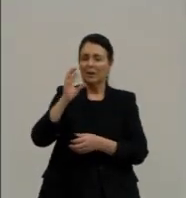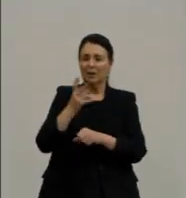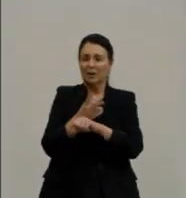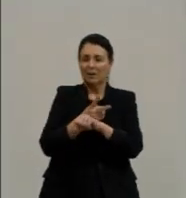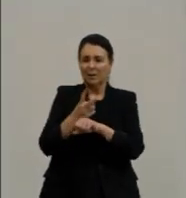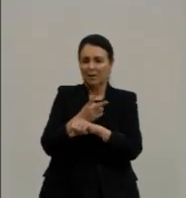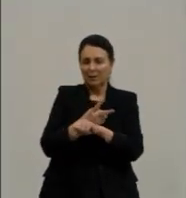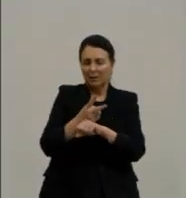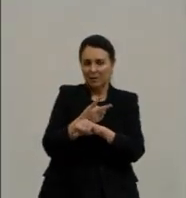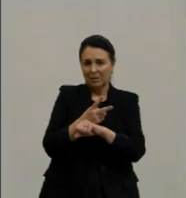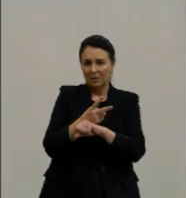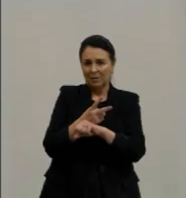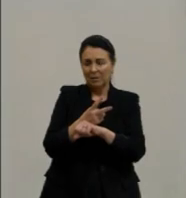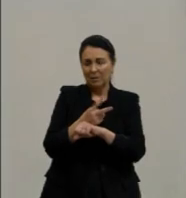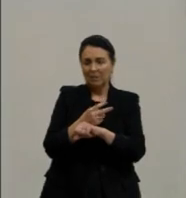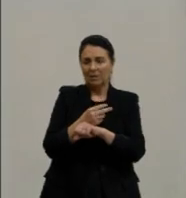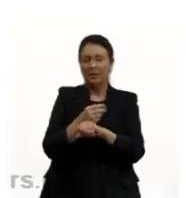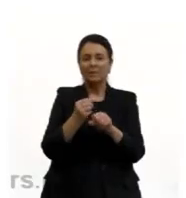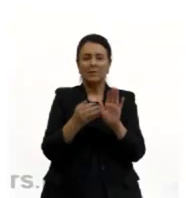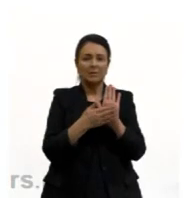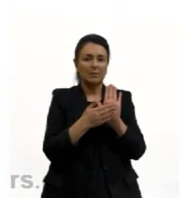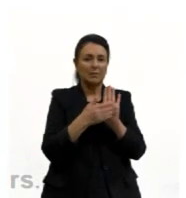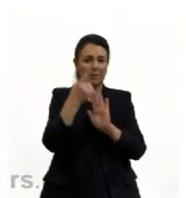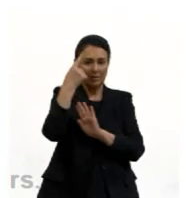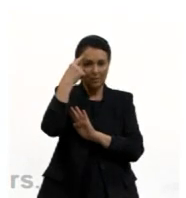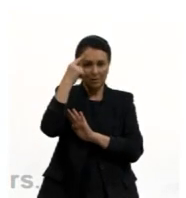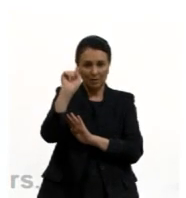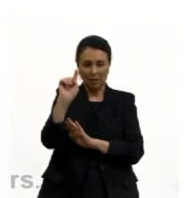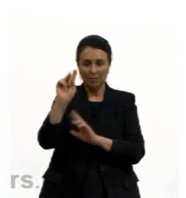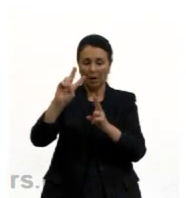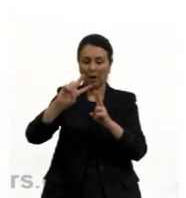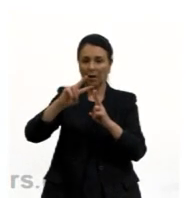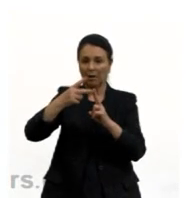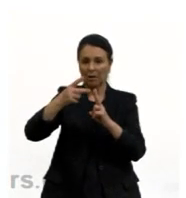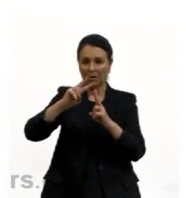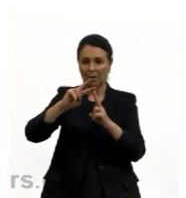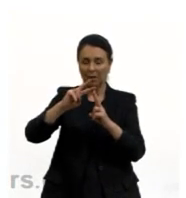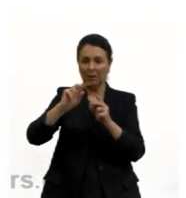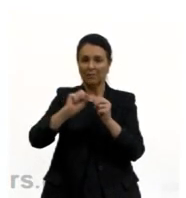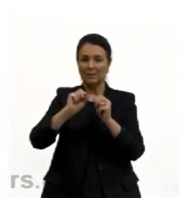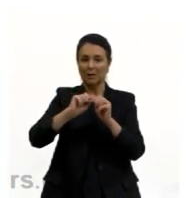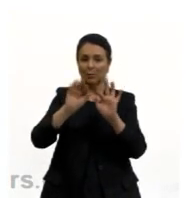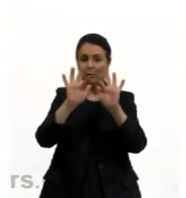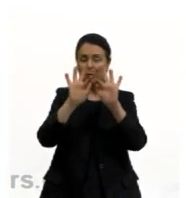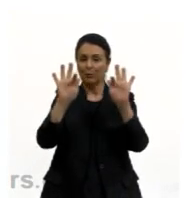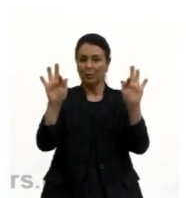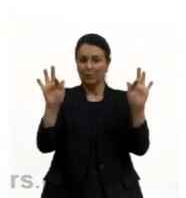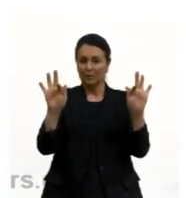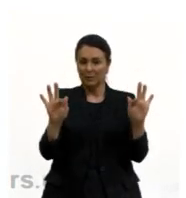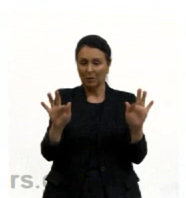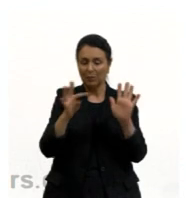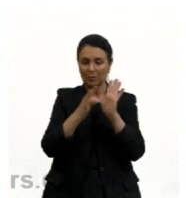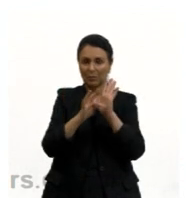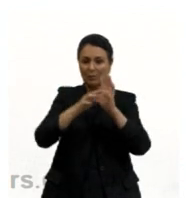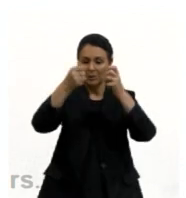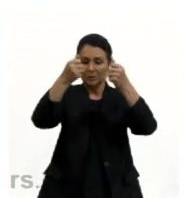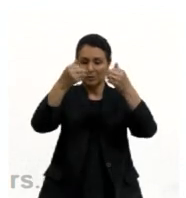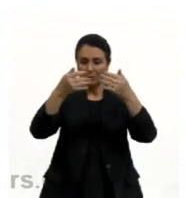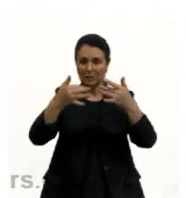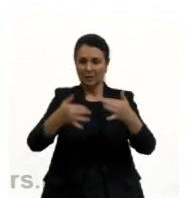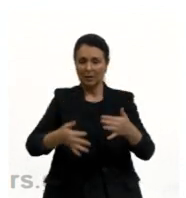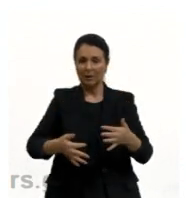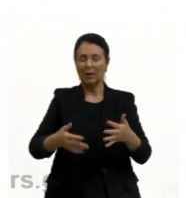proposição de ideias e de hipóteses com a formulação de teorias, explicaram um conjunto de